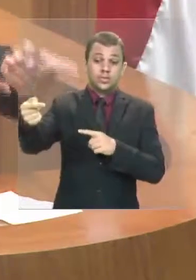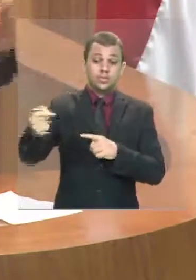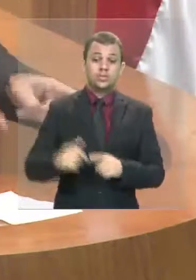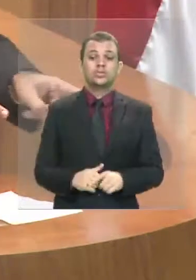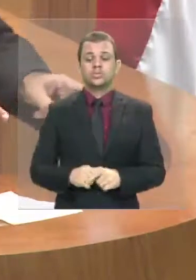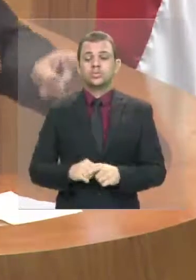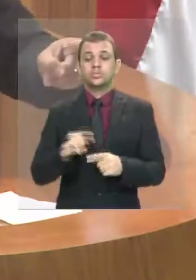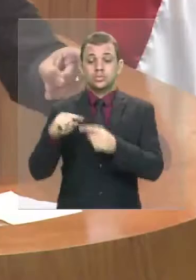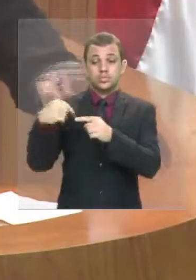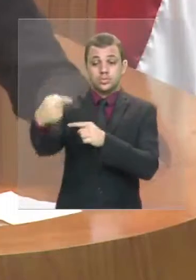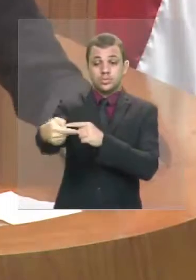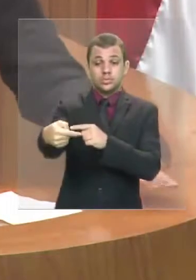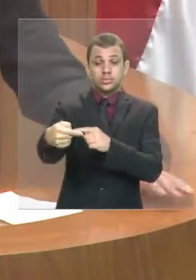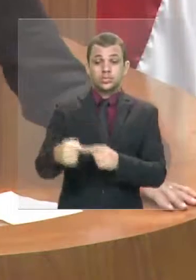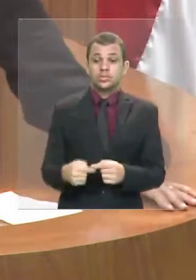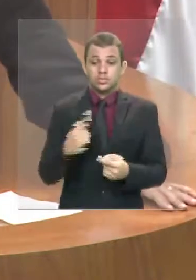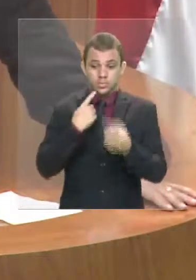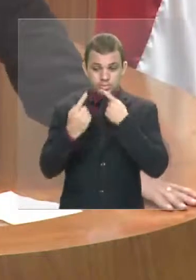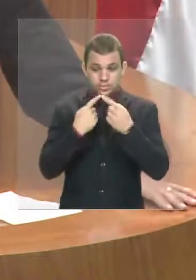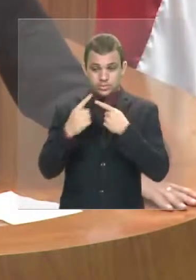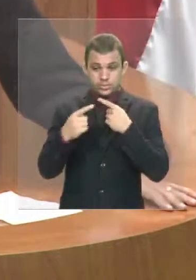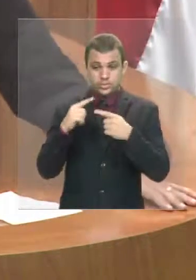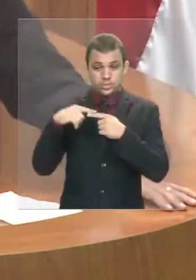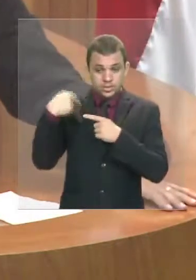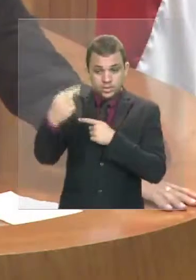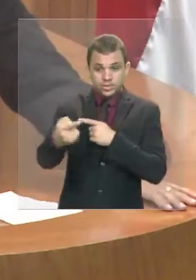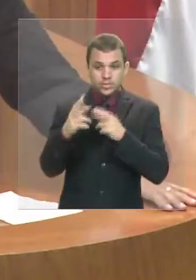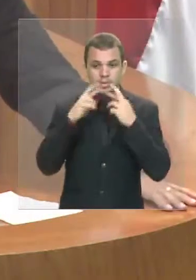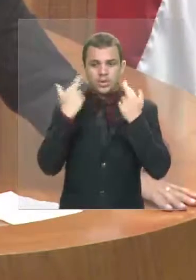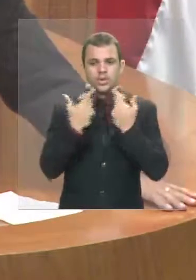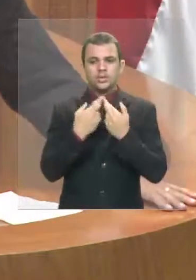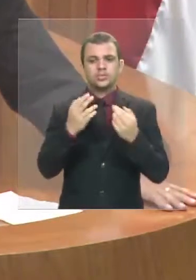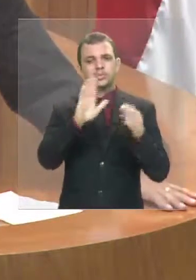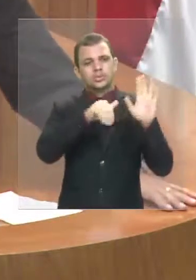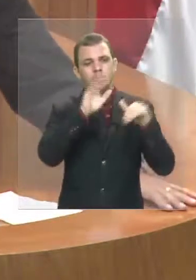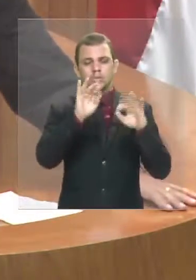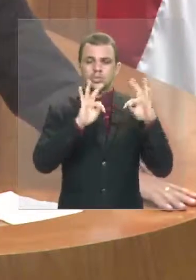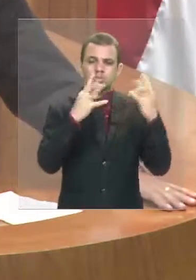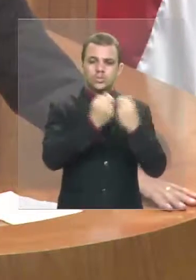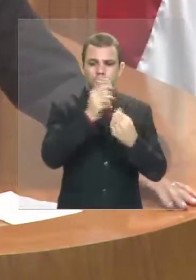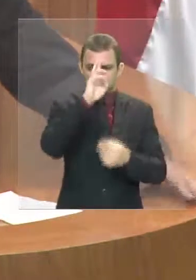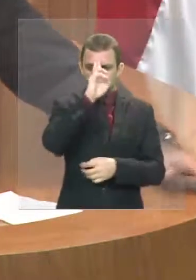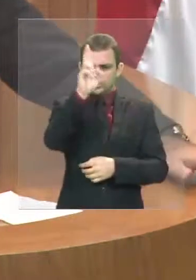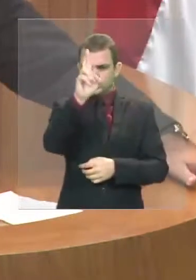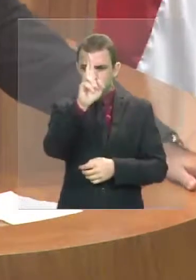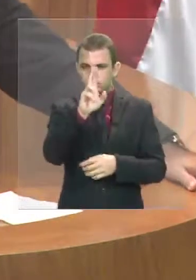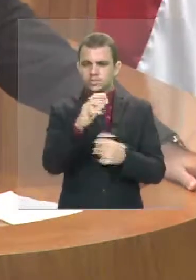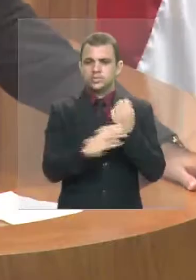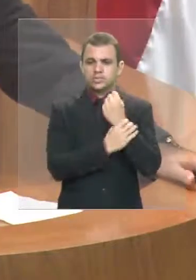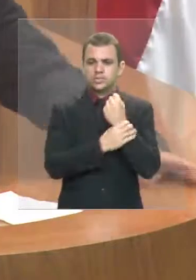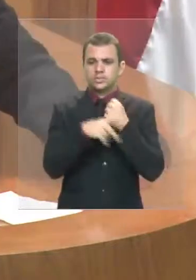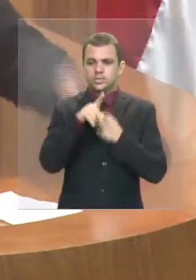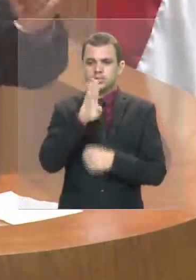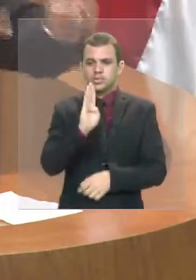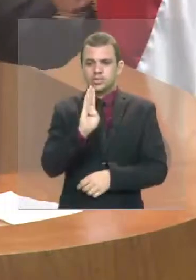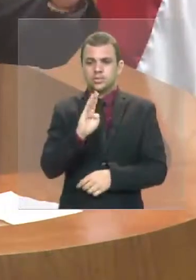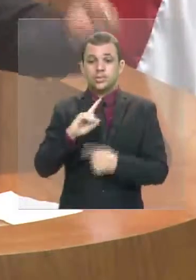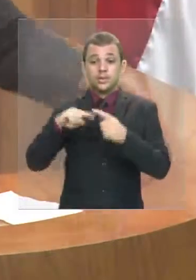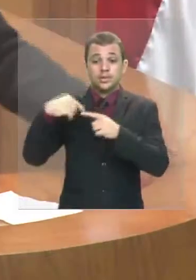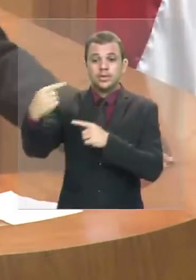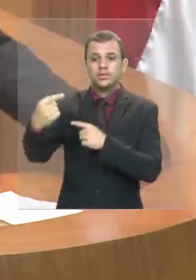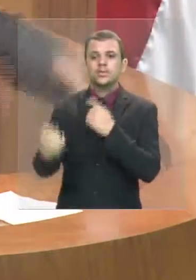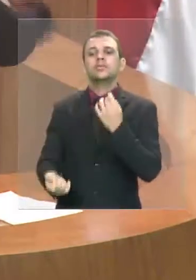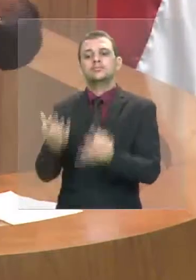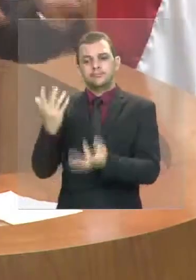Posteriori à entrevista, depois da reunião com todos os cabeças, com toda a cúpula da Segurança Pública, aí que eles tocaram